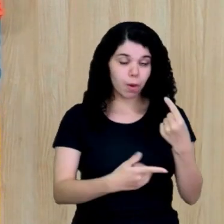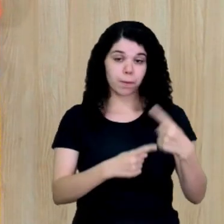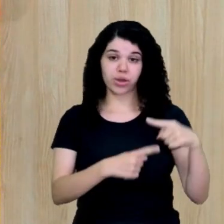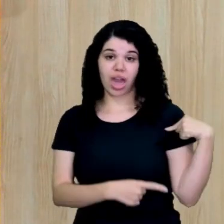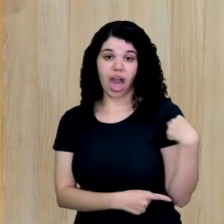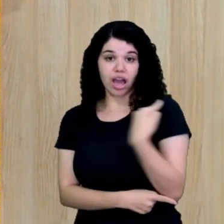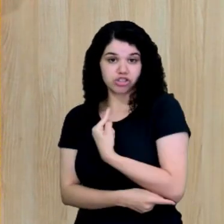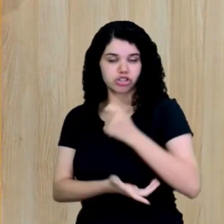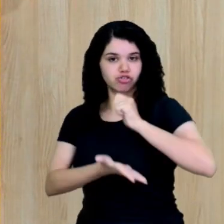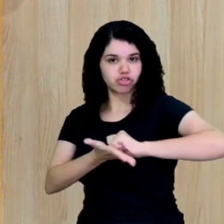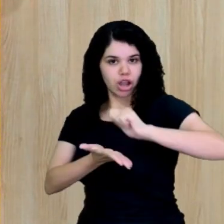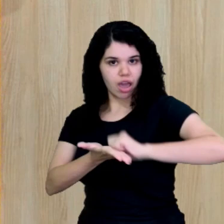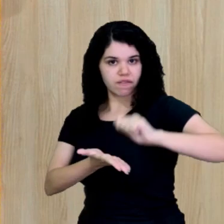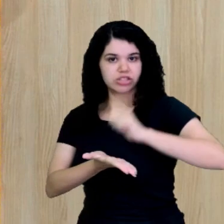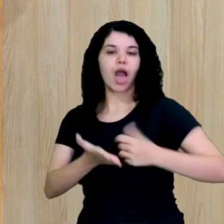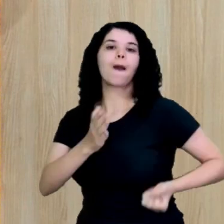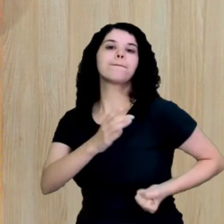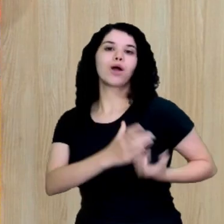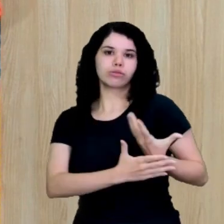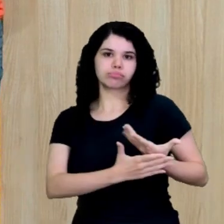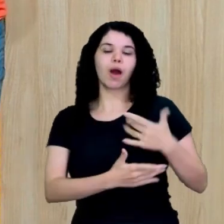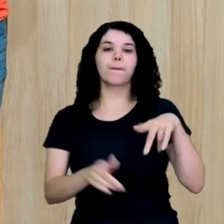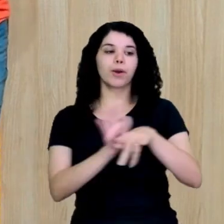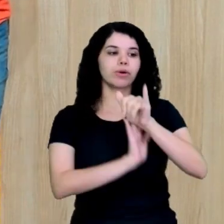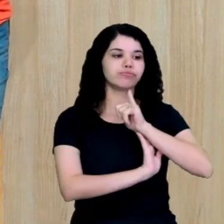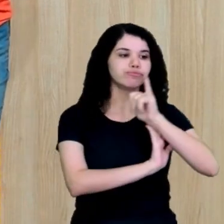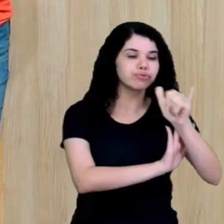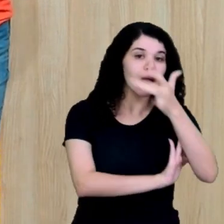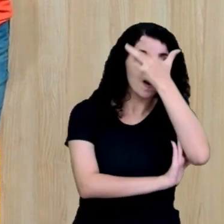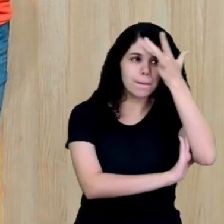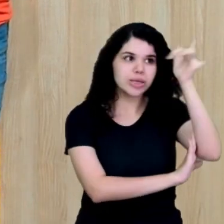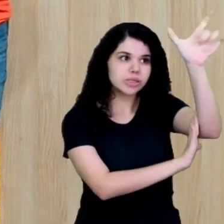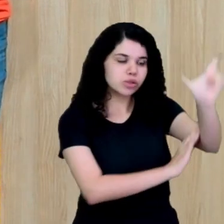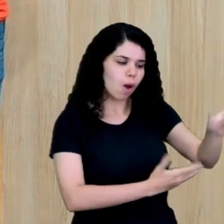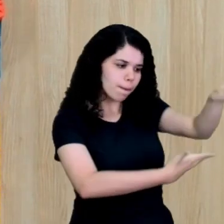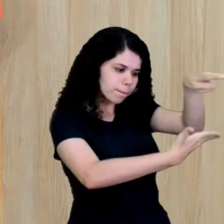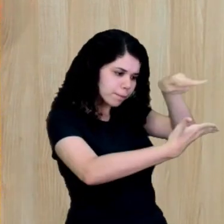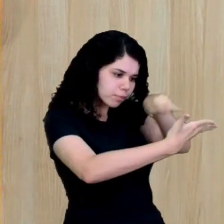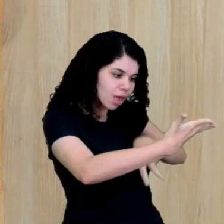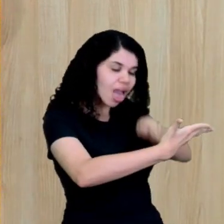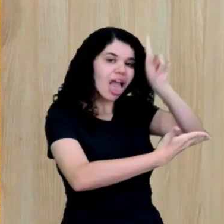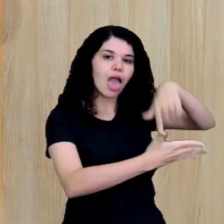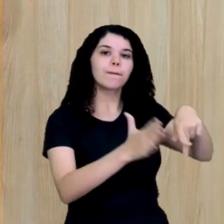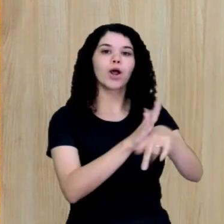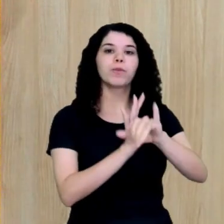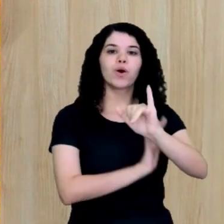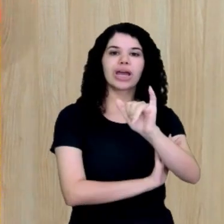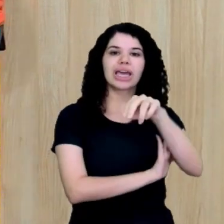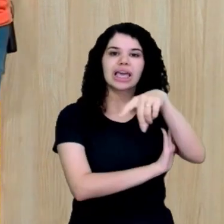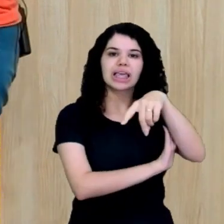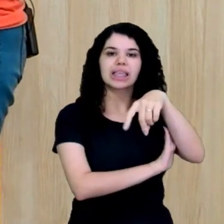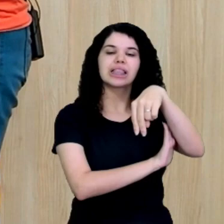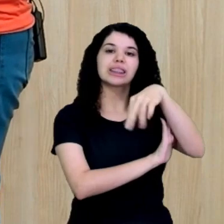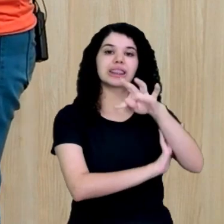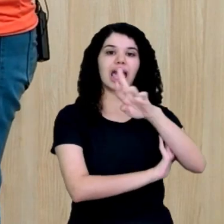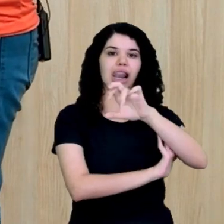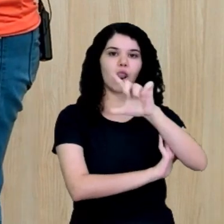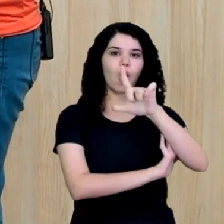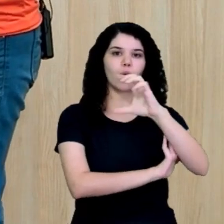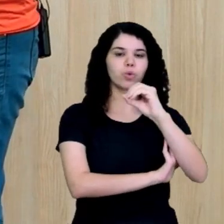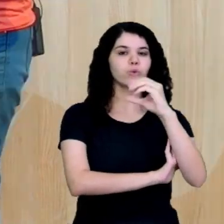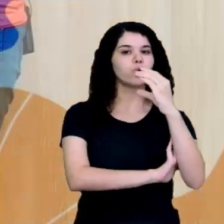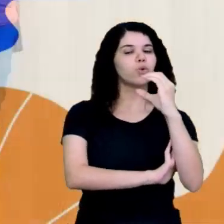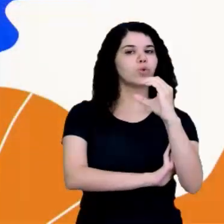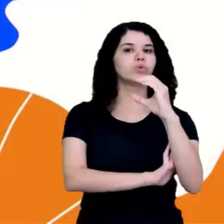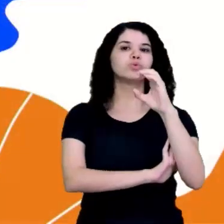somos produtores, emissores, e quem recebe é o interlocutor ou receptor. E